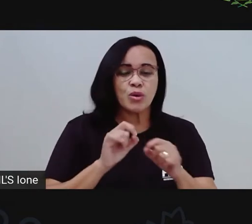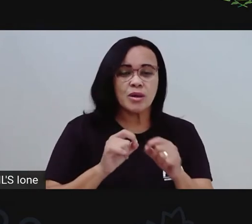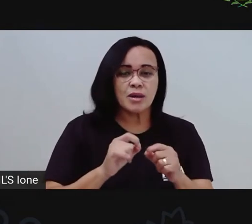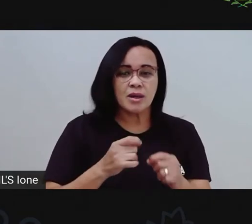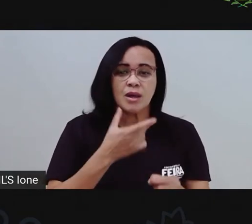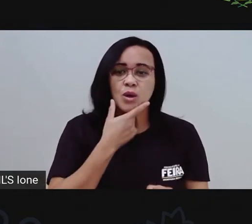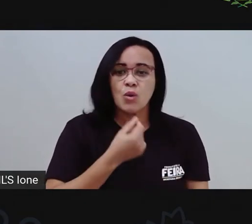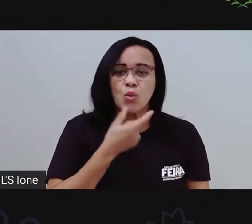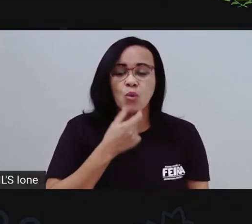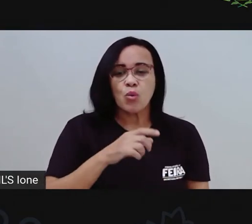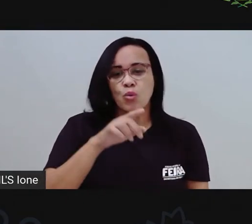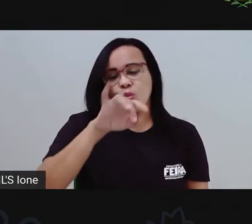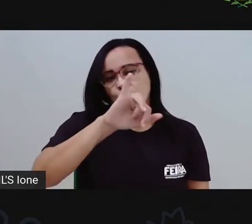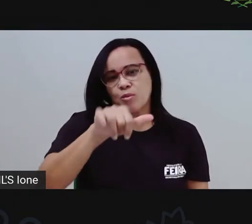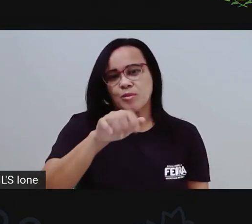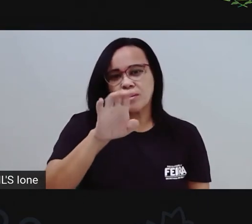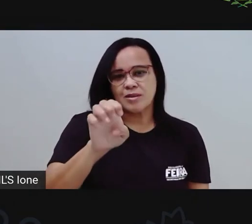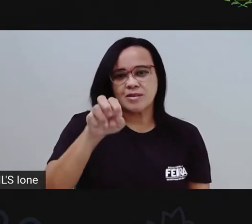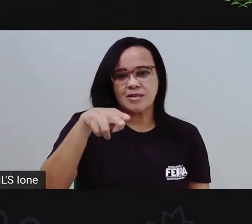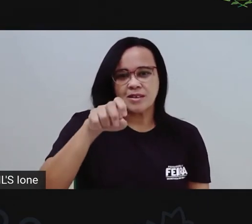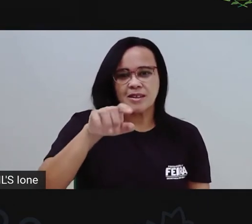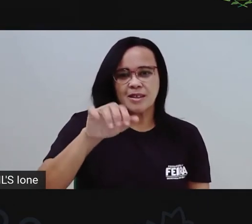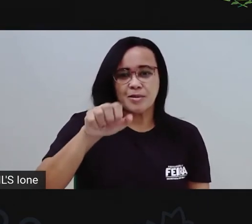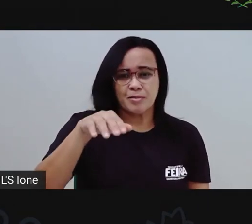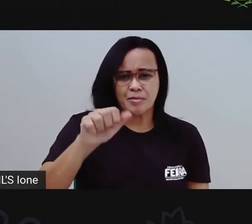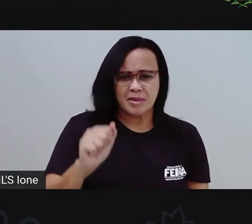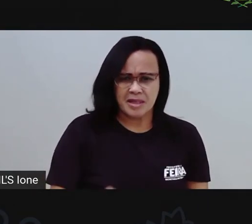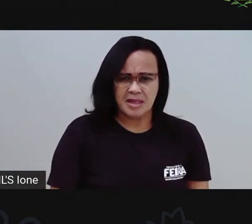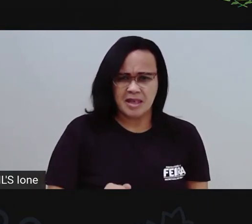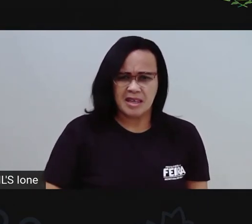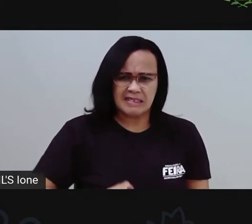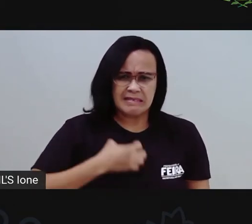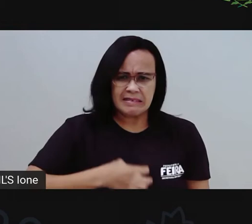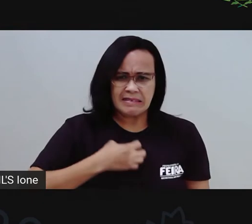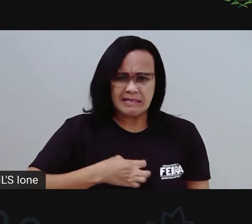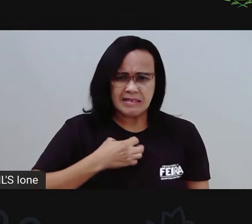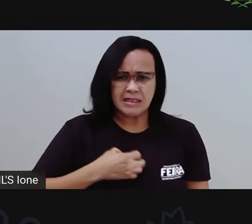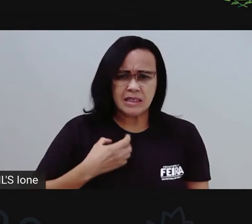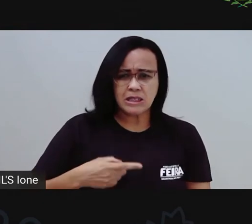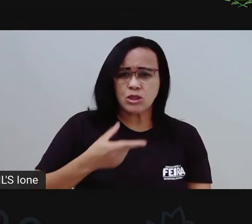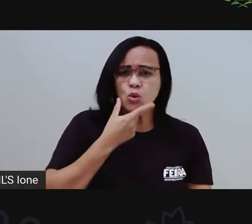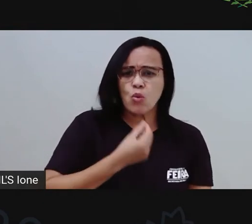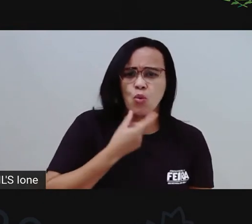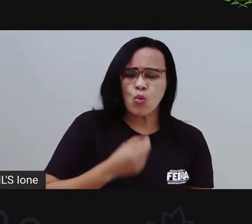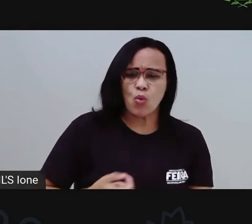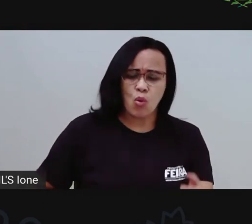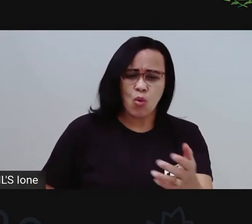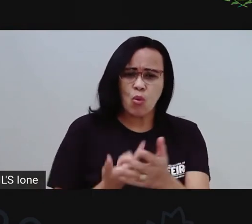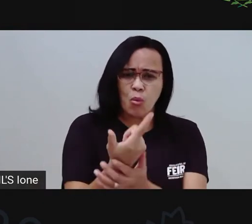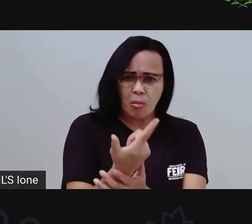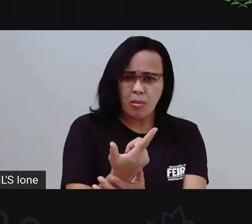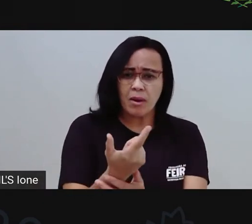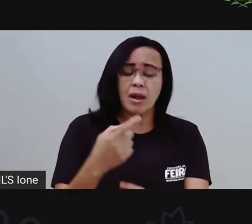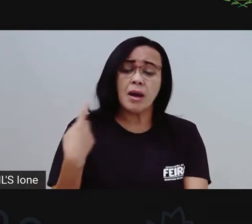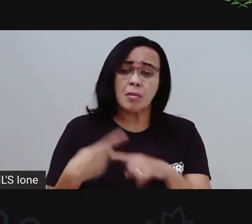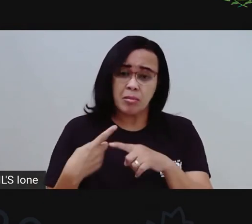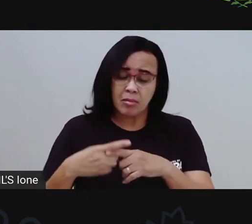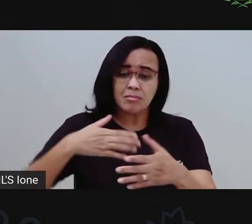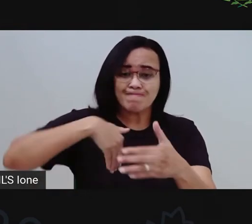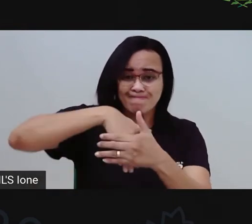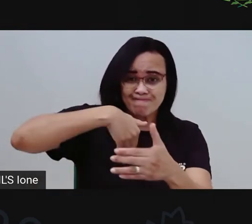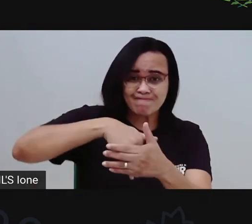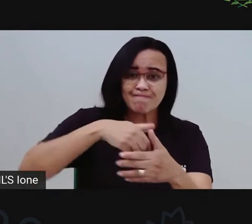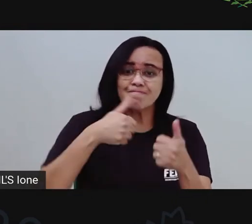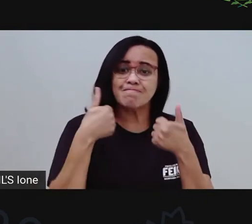Jeremias, quando ele ficou zangado lá com aquele rapaz que tenta comprar ele por ser um bom jogador de futebol, será que ele